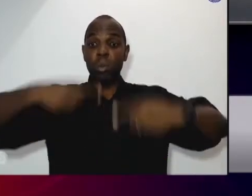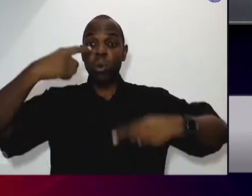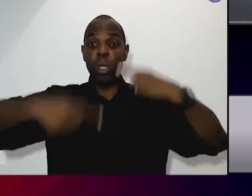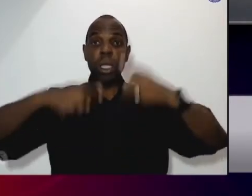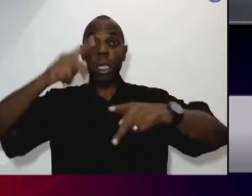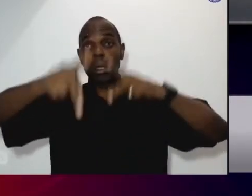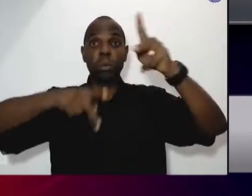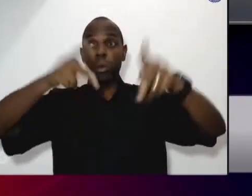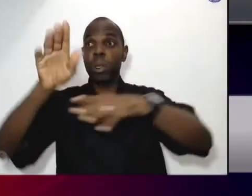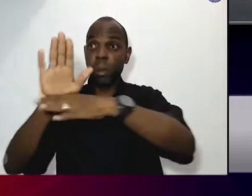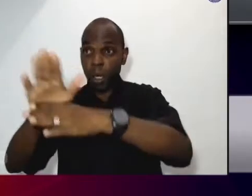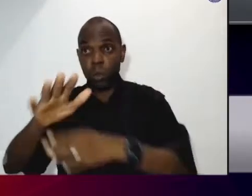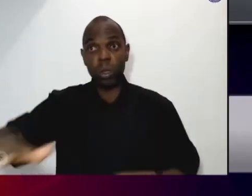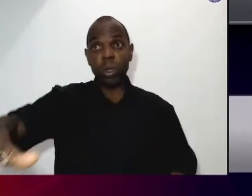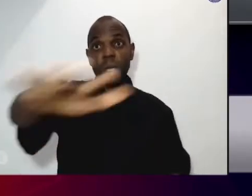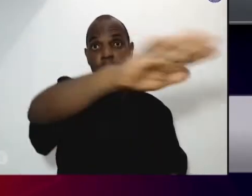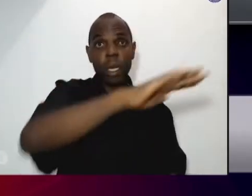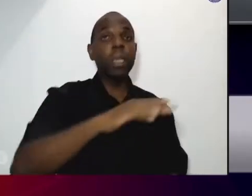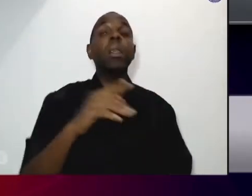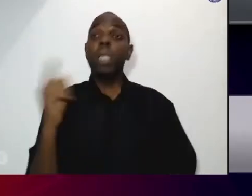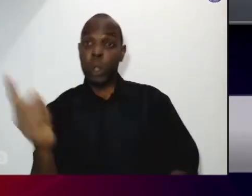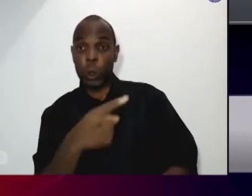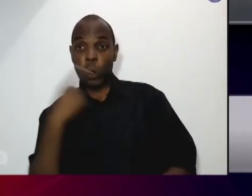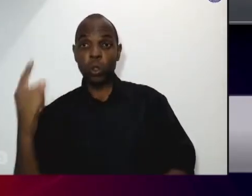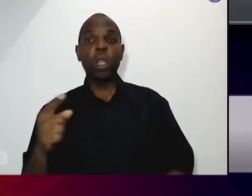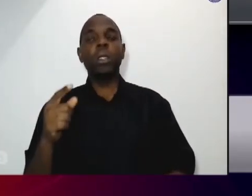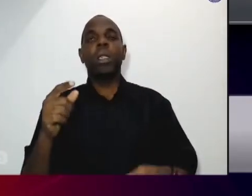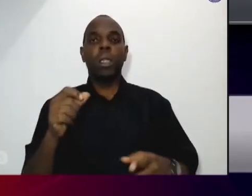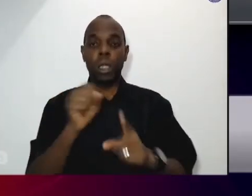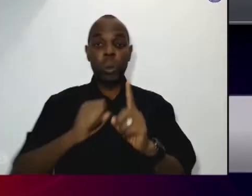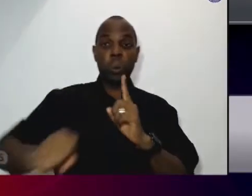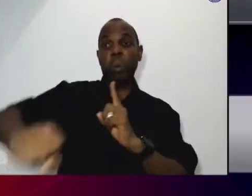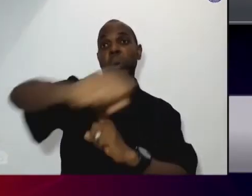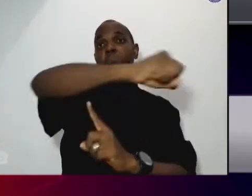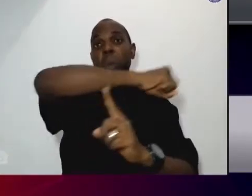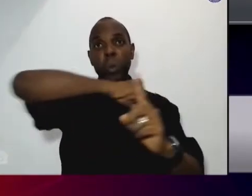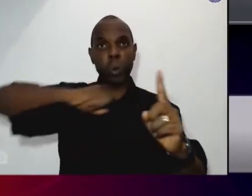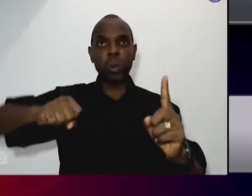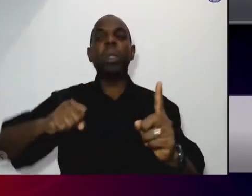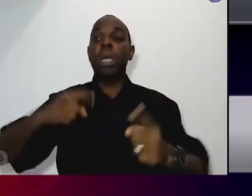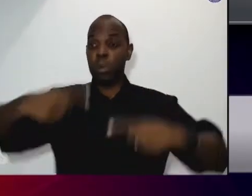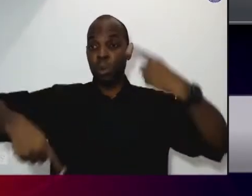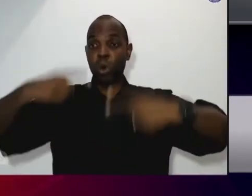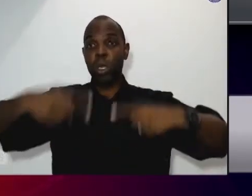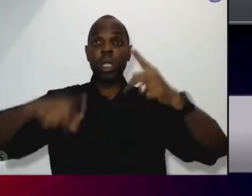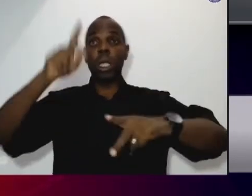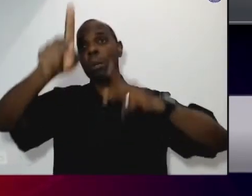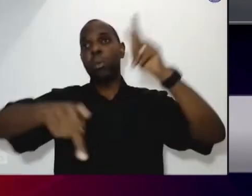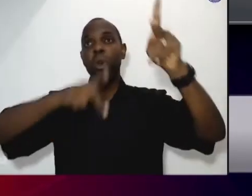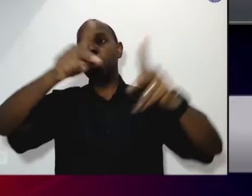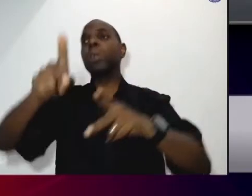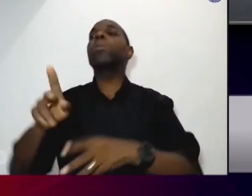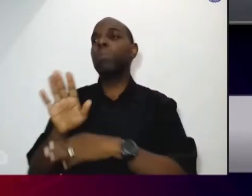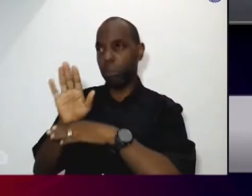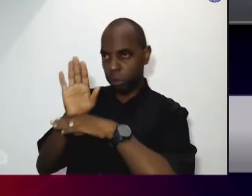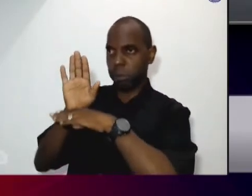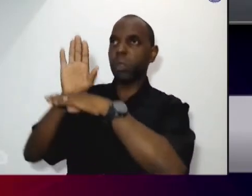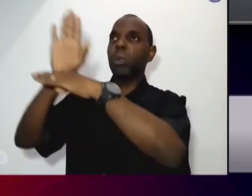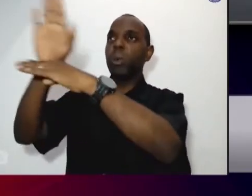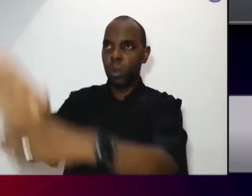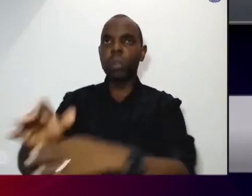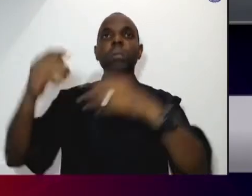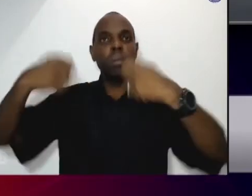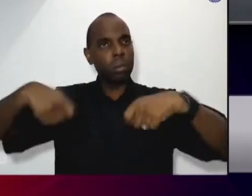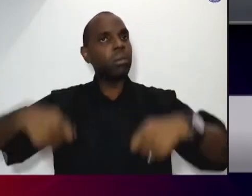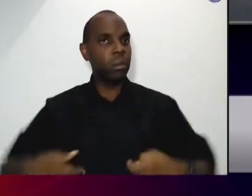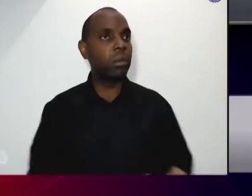alguma coisa nós como sociedade civil a política pública partindo da sociedade civil também é eficaz porque nós vivenciamos